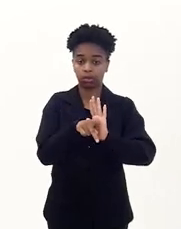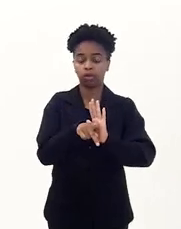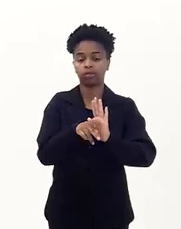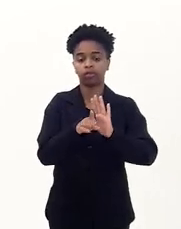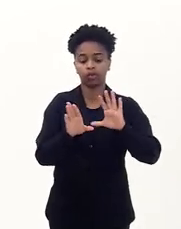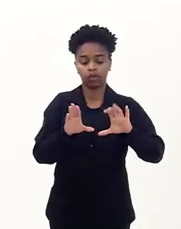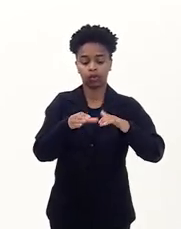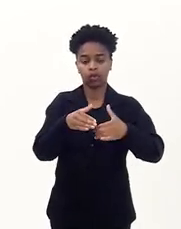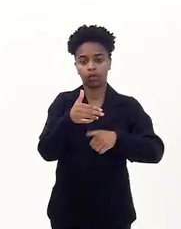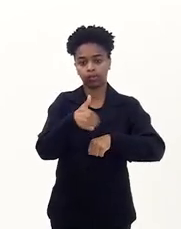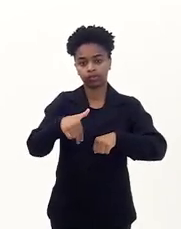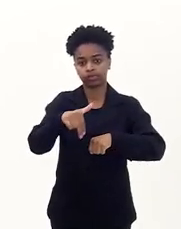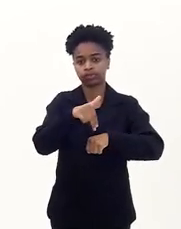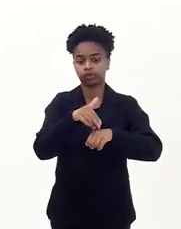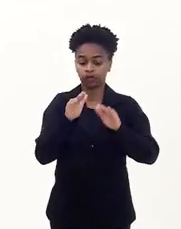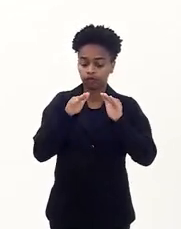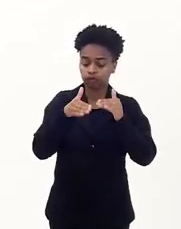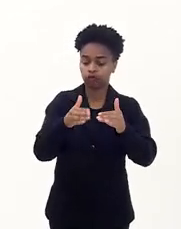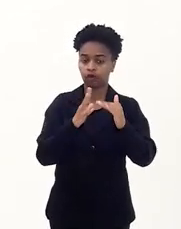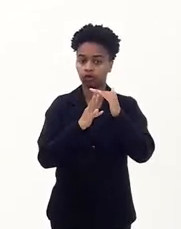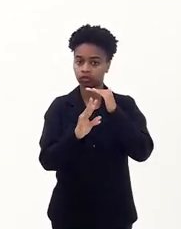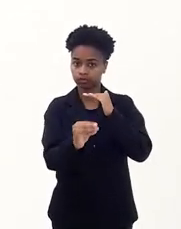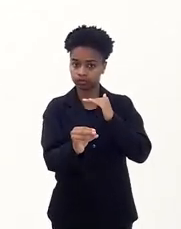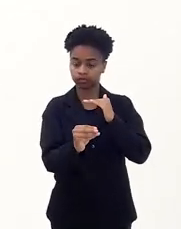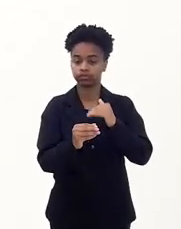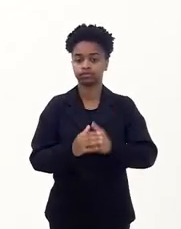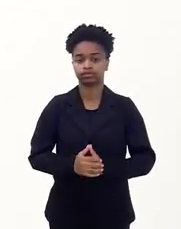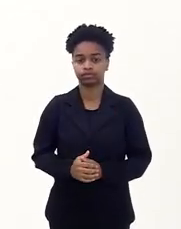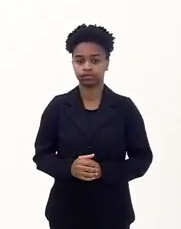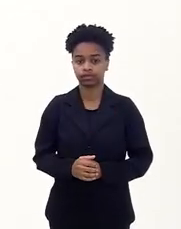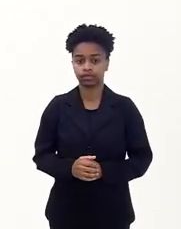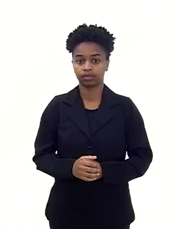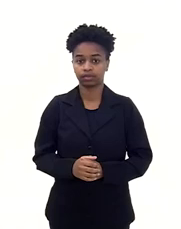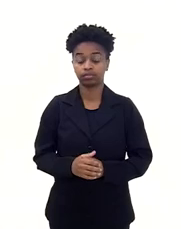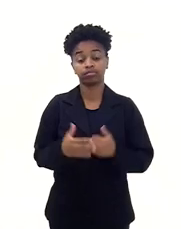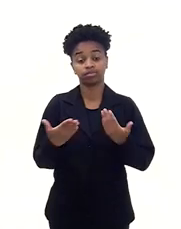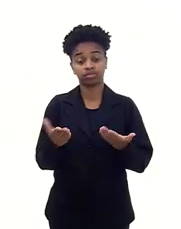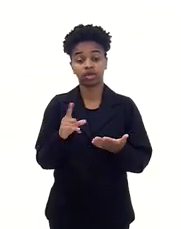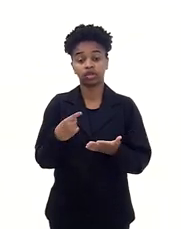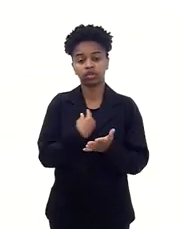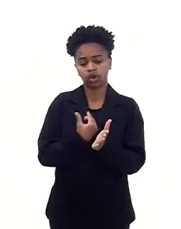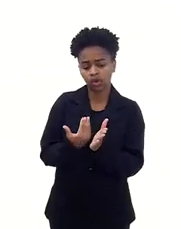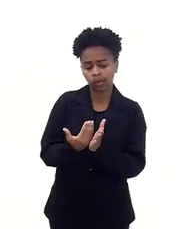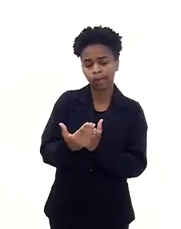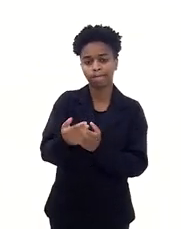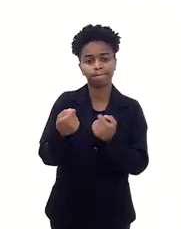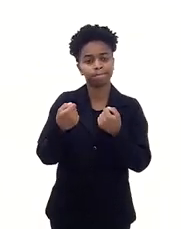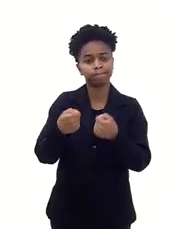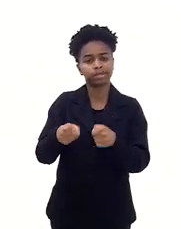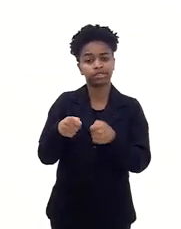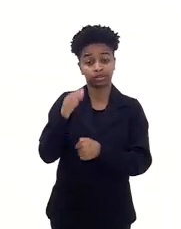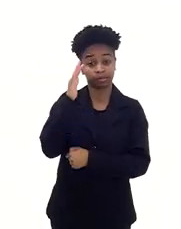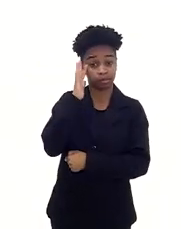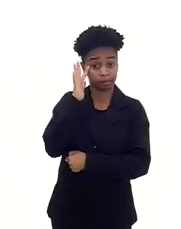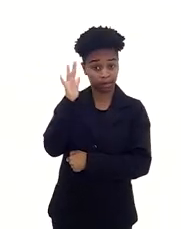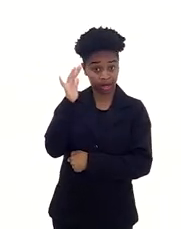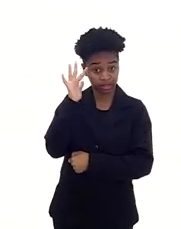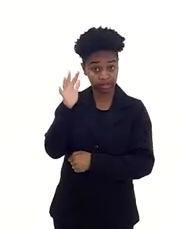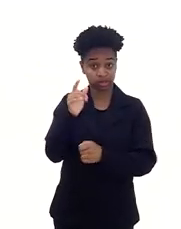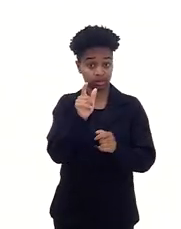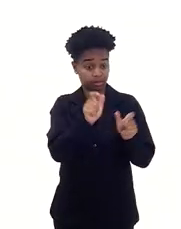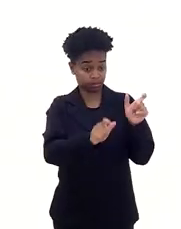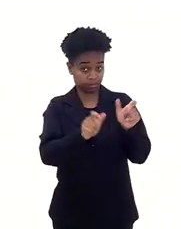Comitê Nacional dos Refugiados, do Conari. E, para começar, a gente precisa imaginar que os